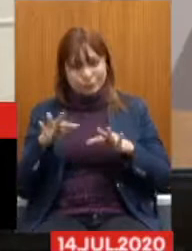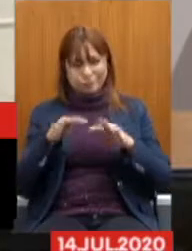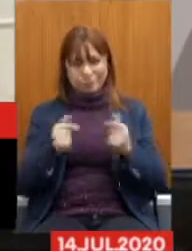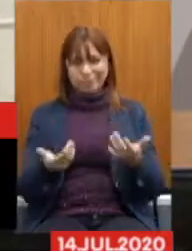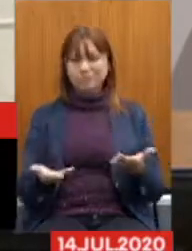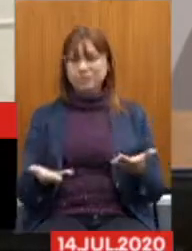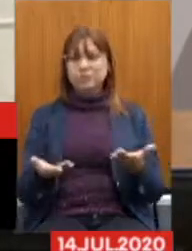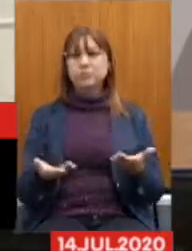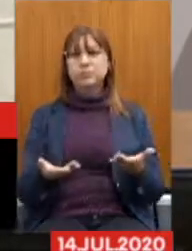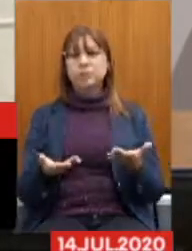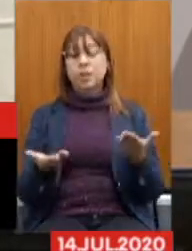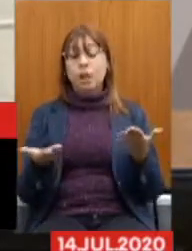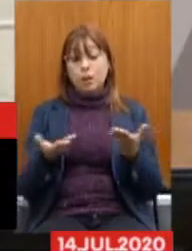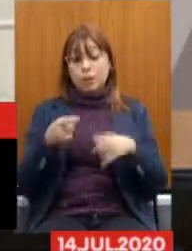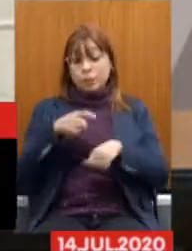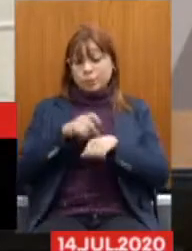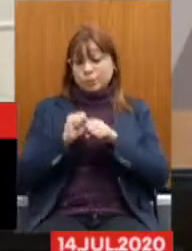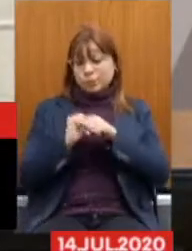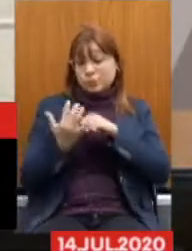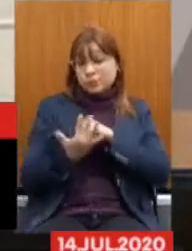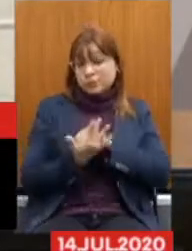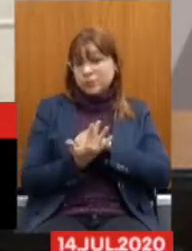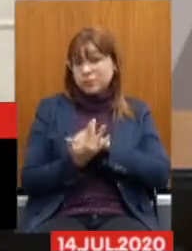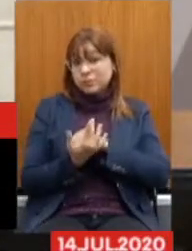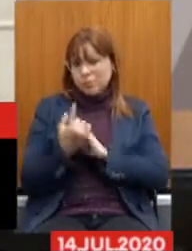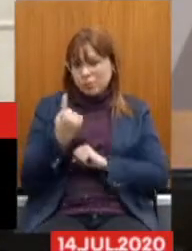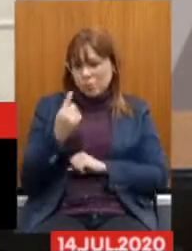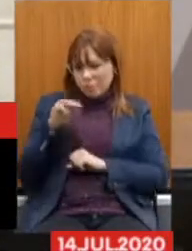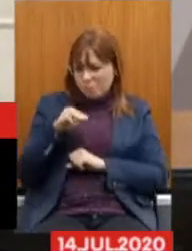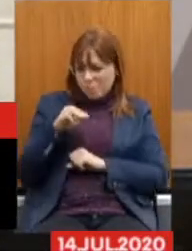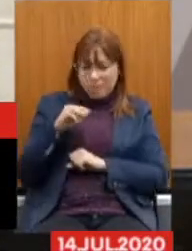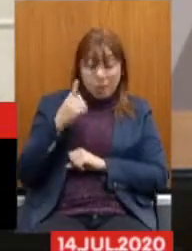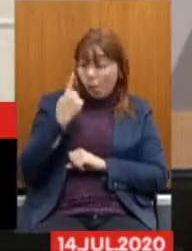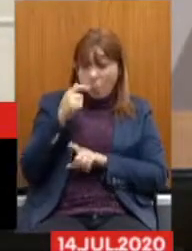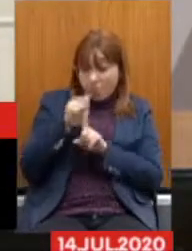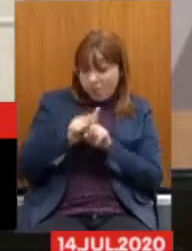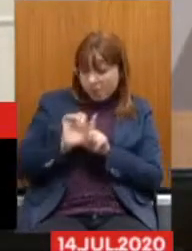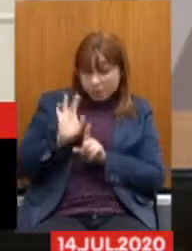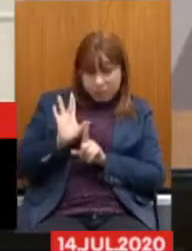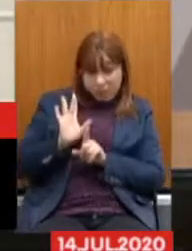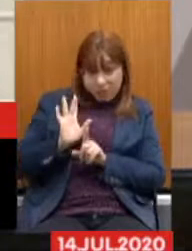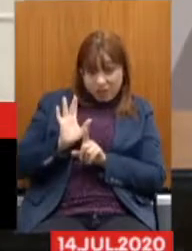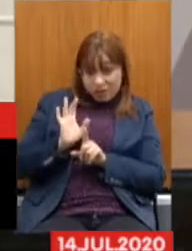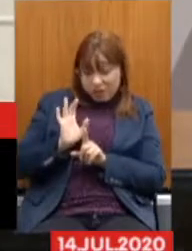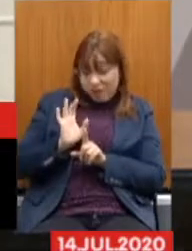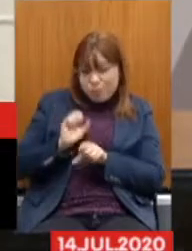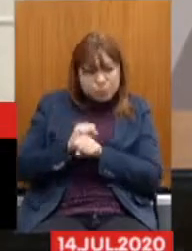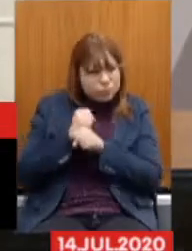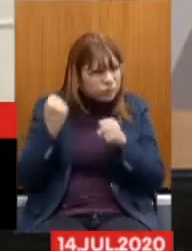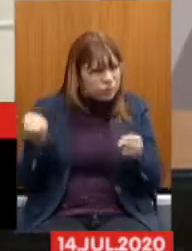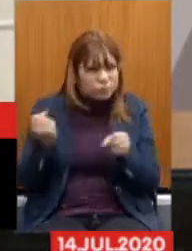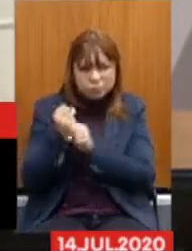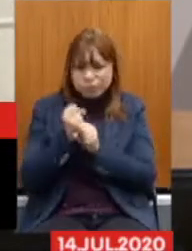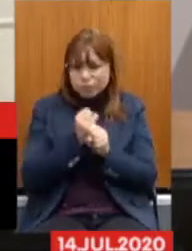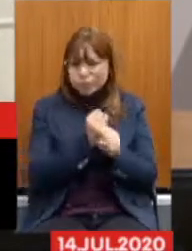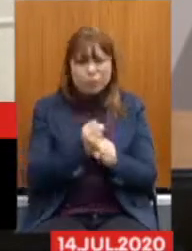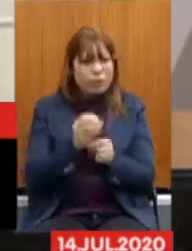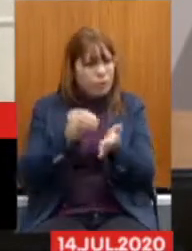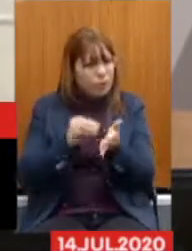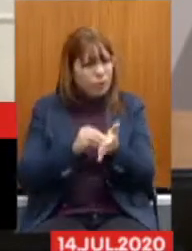nesse momento De pandemia Em menos de um mês É impossível Fazer esse estudo E é irresponsável